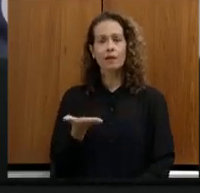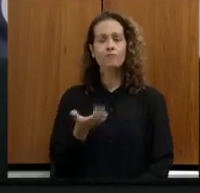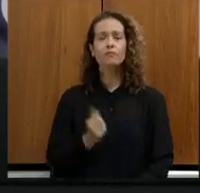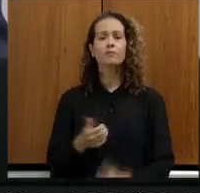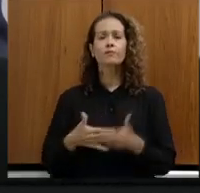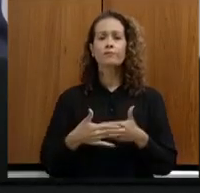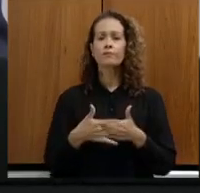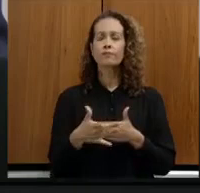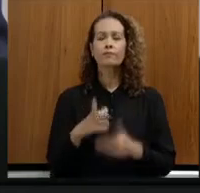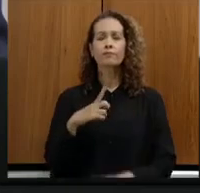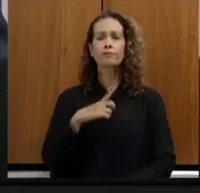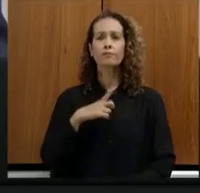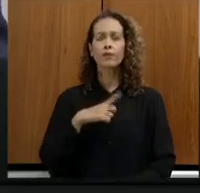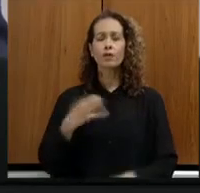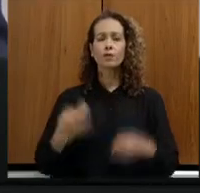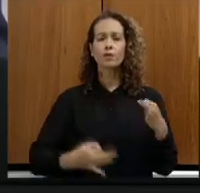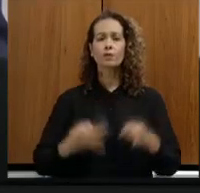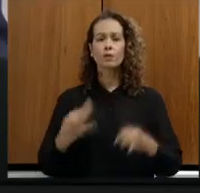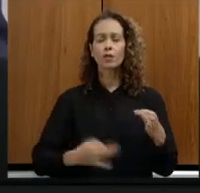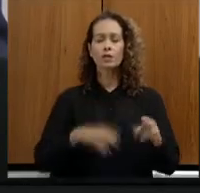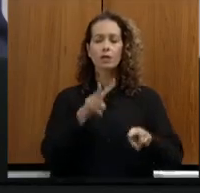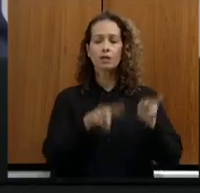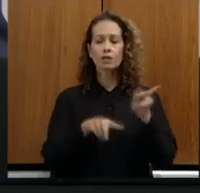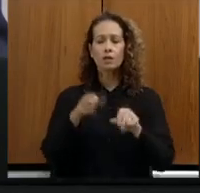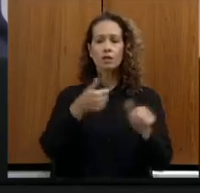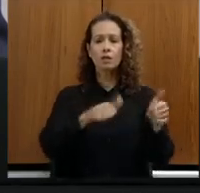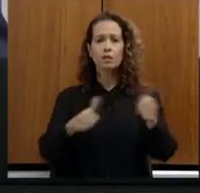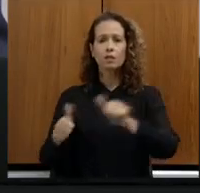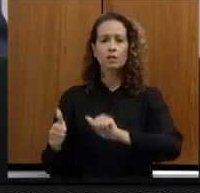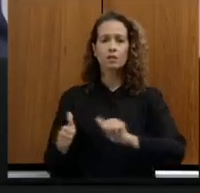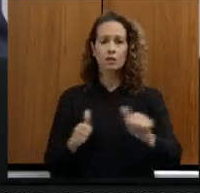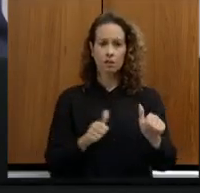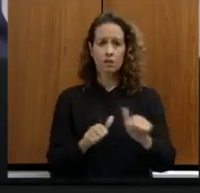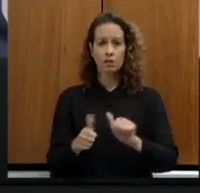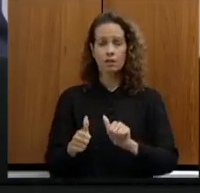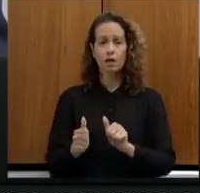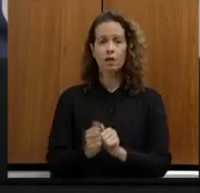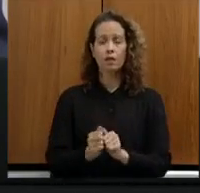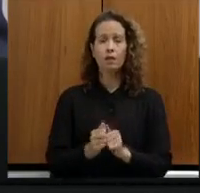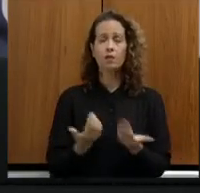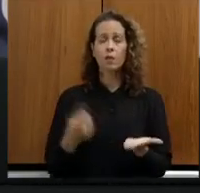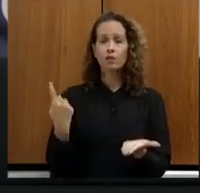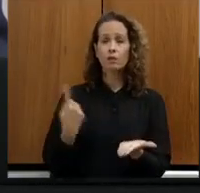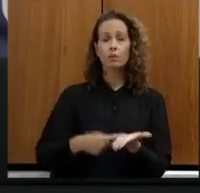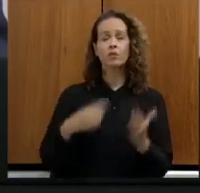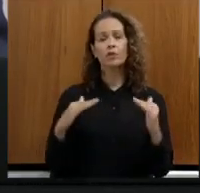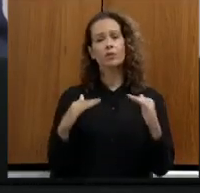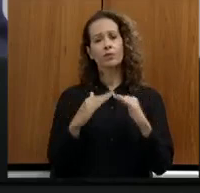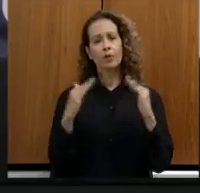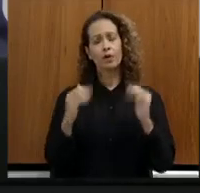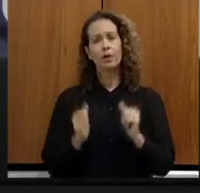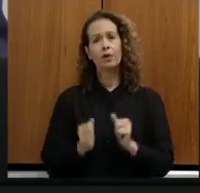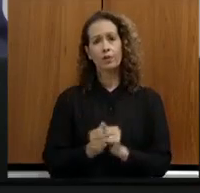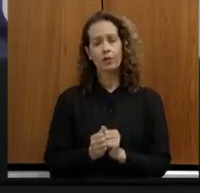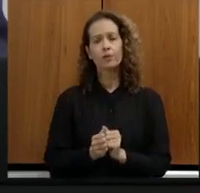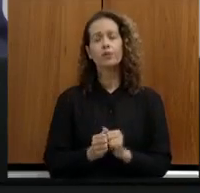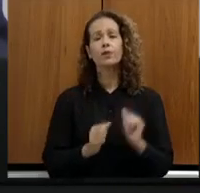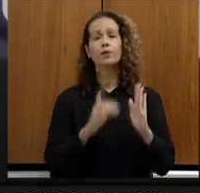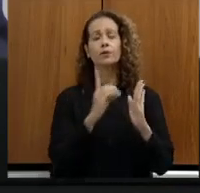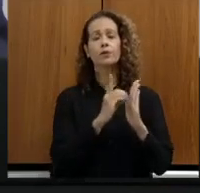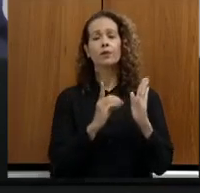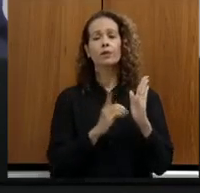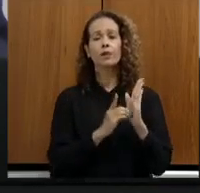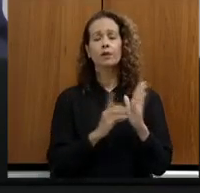viabilidade jurídica seja analisada a viabilidade jurídica para o cumprimento desse acordo incluindo a publicação do decreto